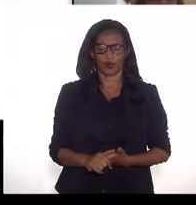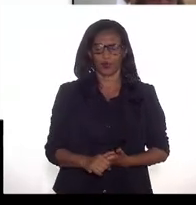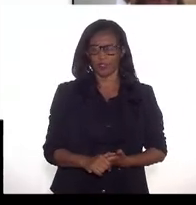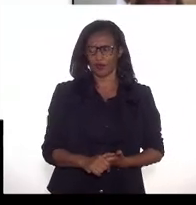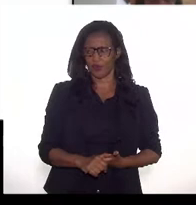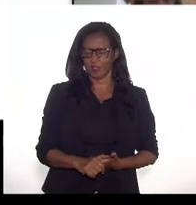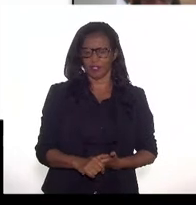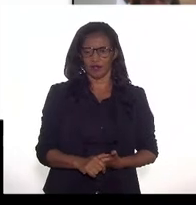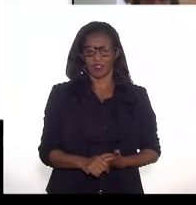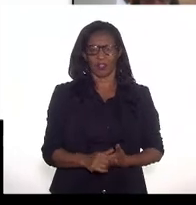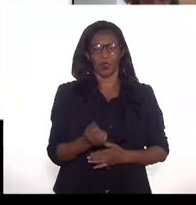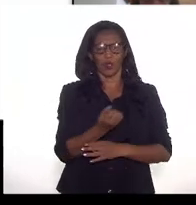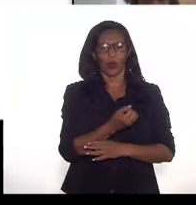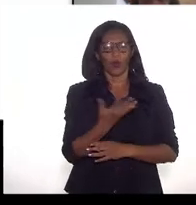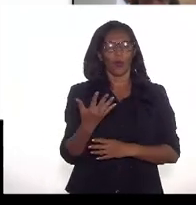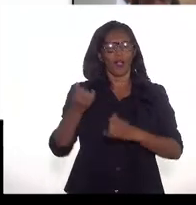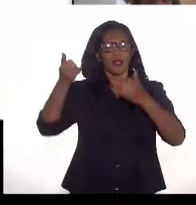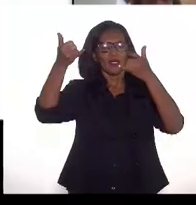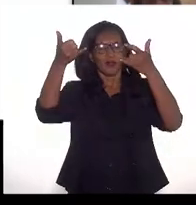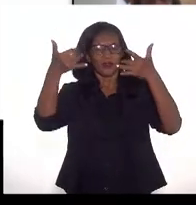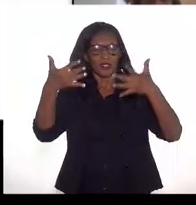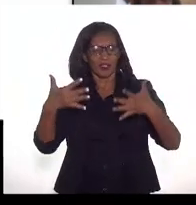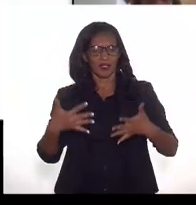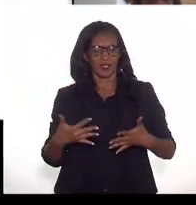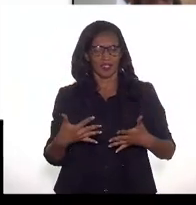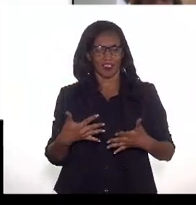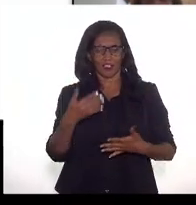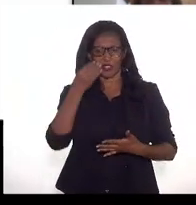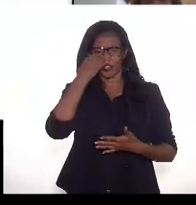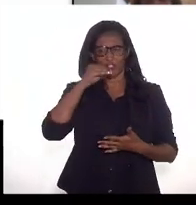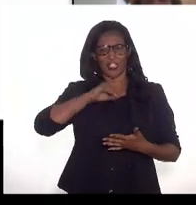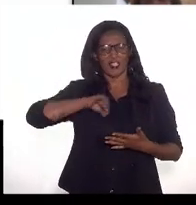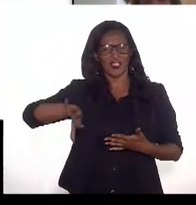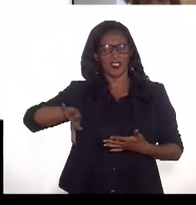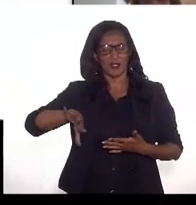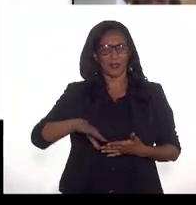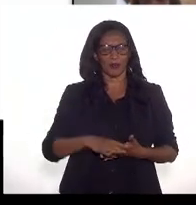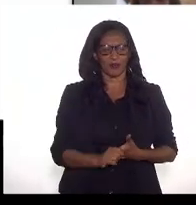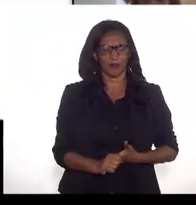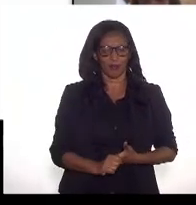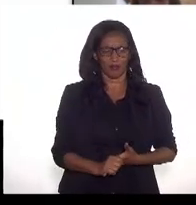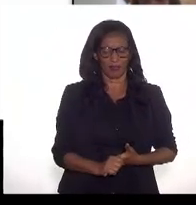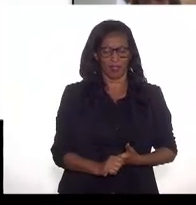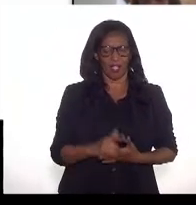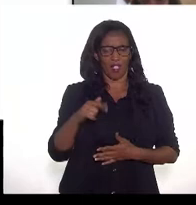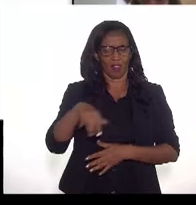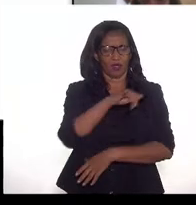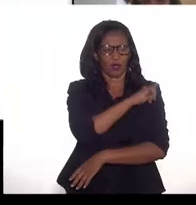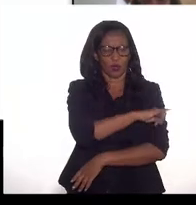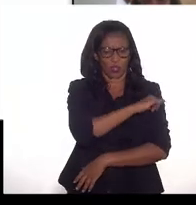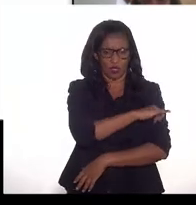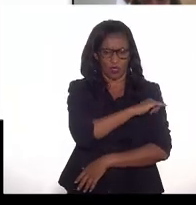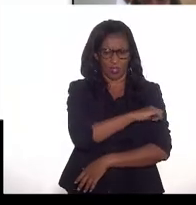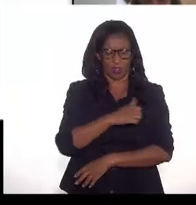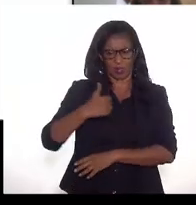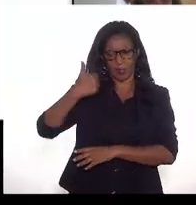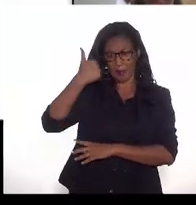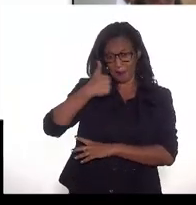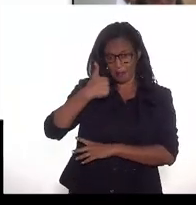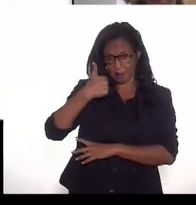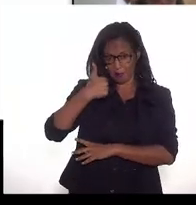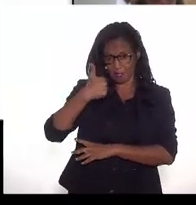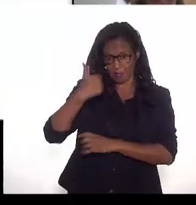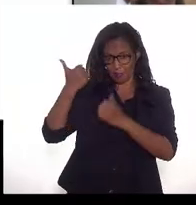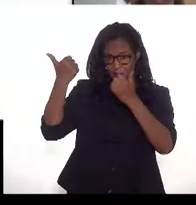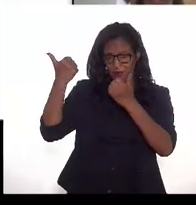Quais são as finalidades de reinjeção presentes aqui no Estado do Rio de Janeiro? Então, a primeira finalidade